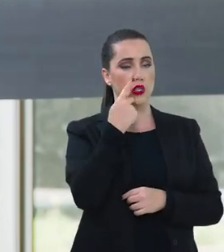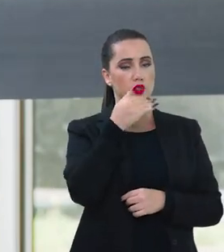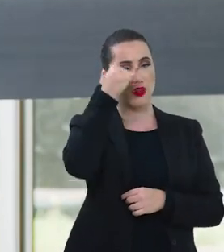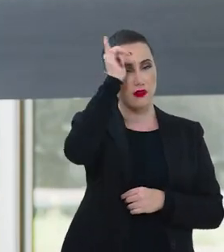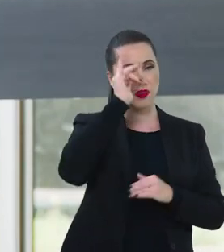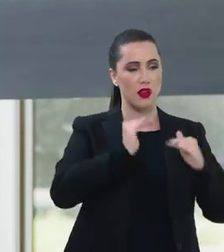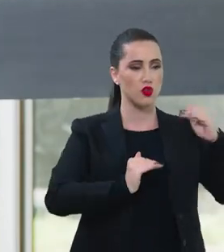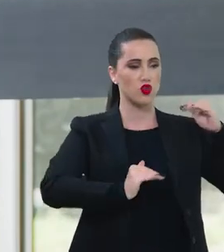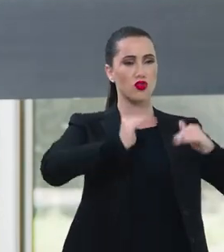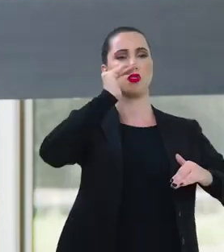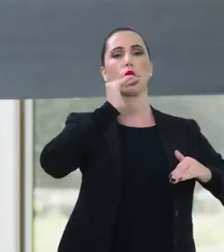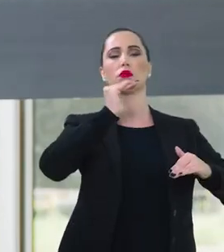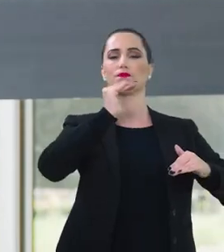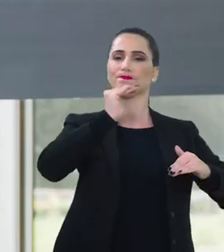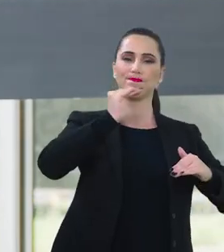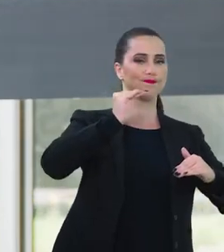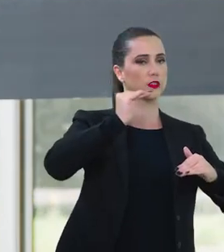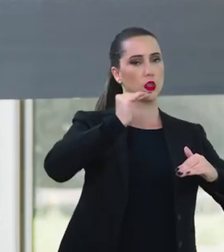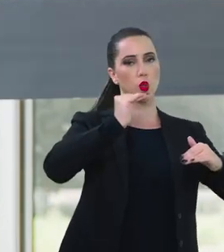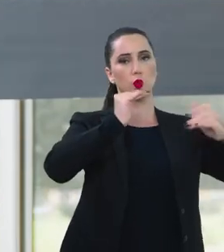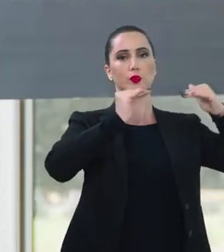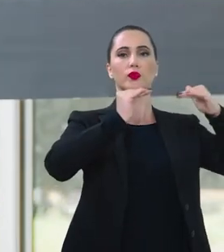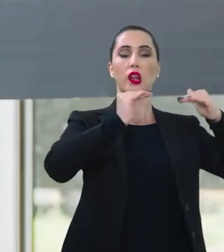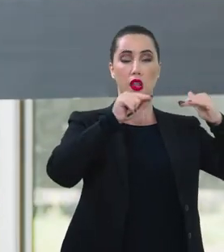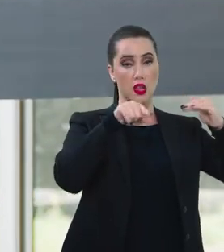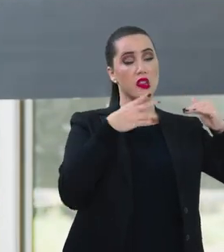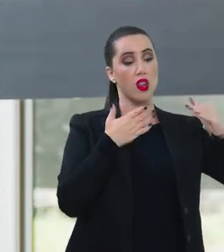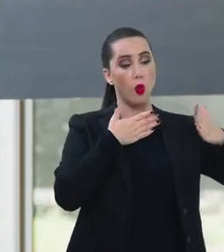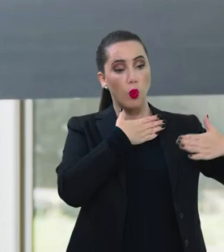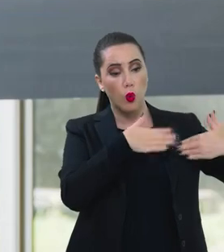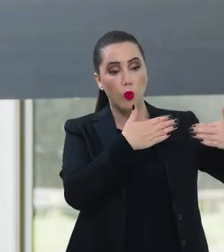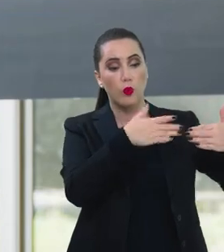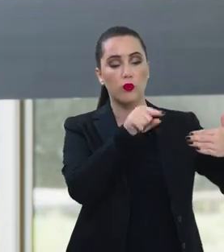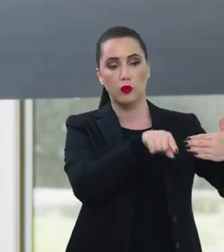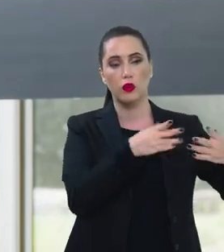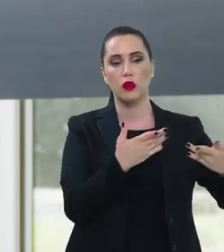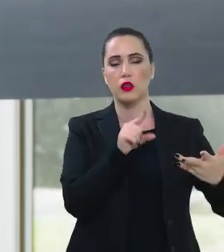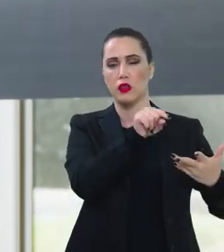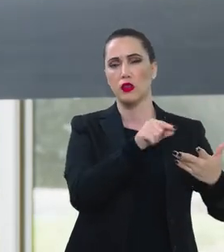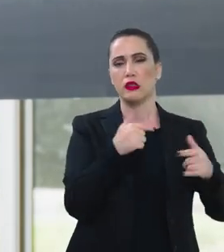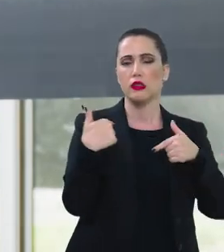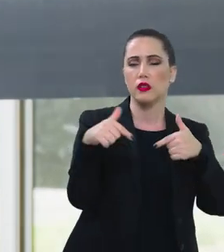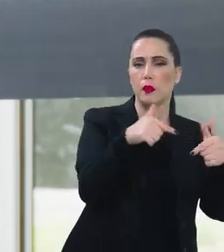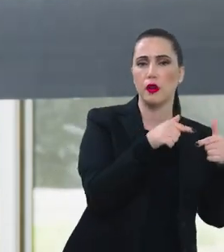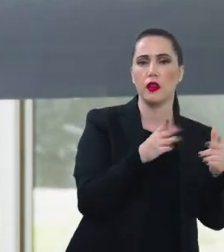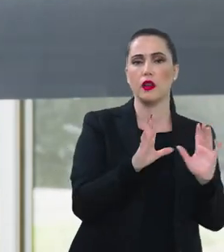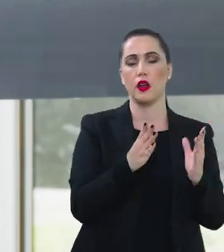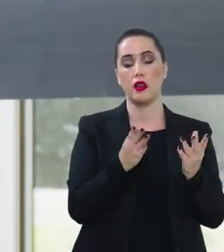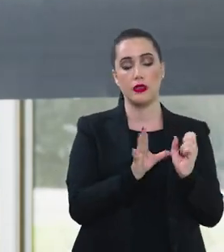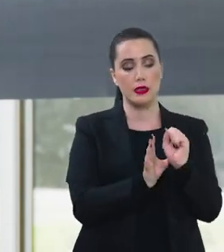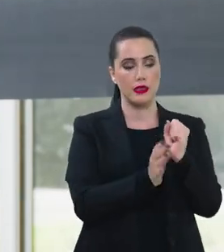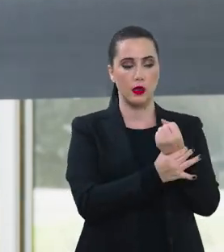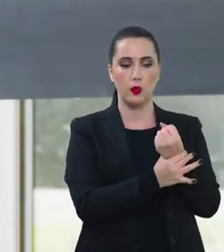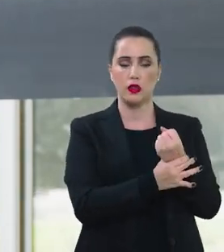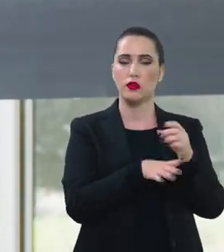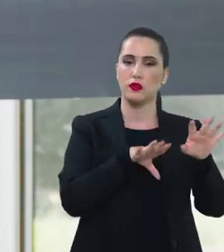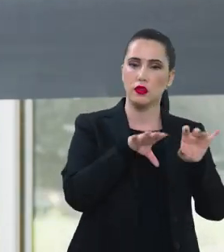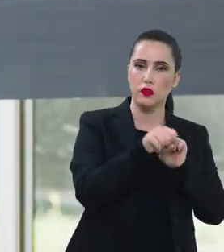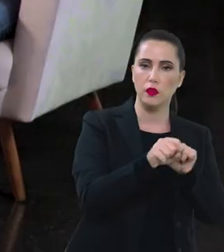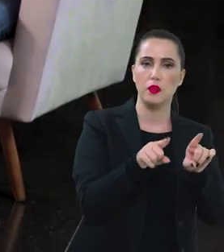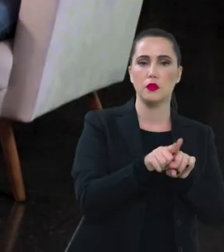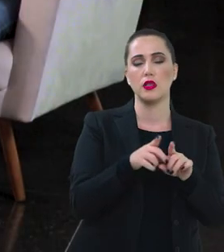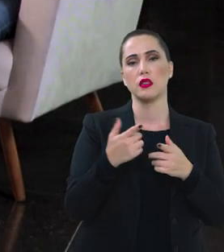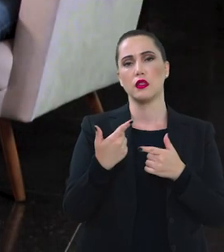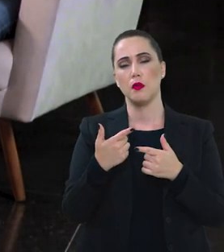combate é desigualdades então essa trajetória da academia de estudar sobre segurança na graduação mas também da